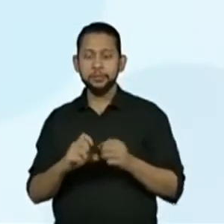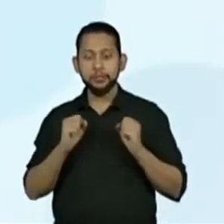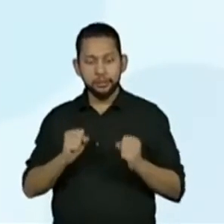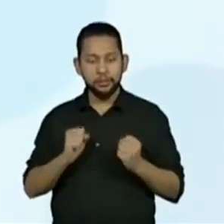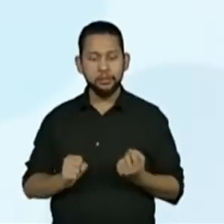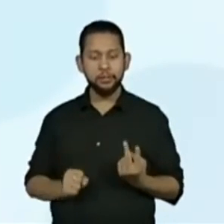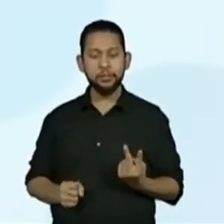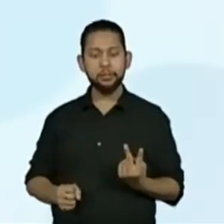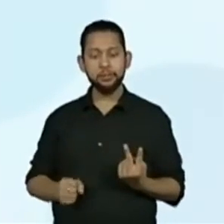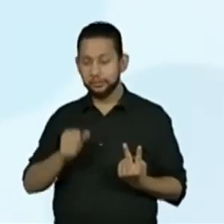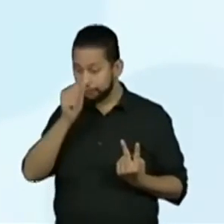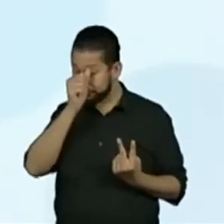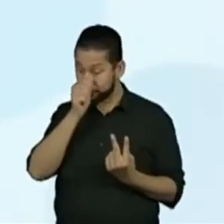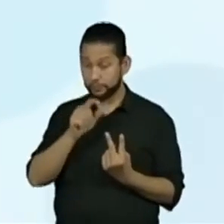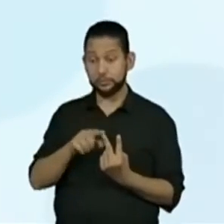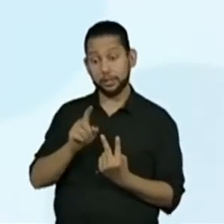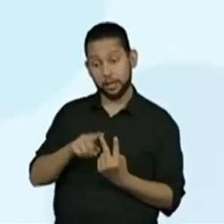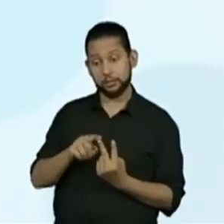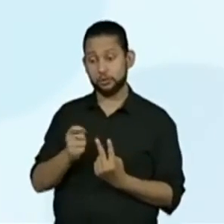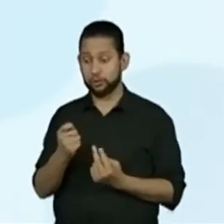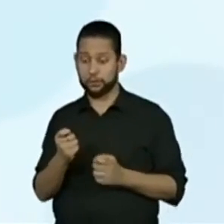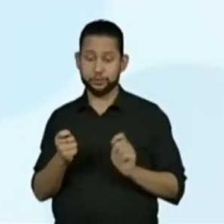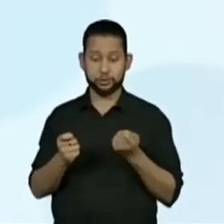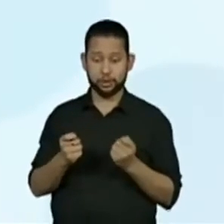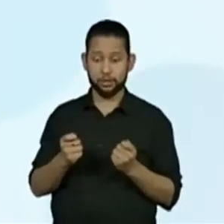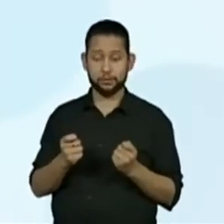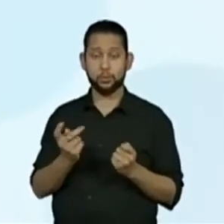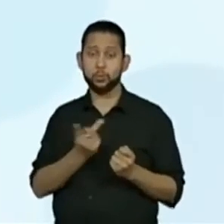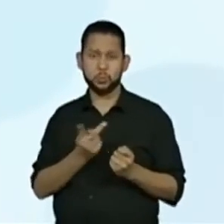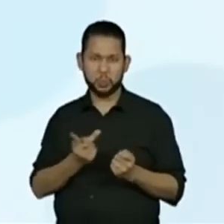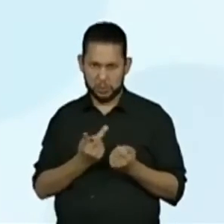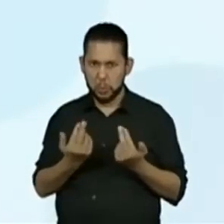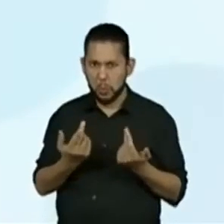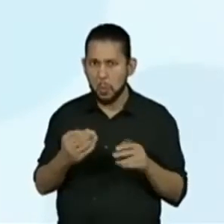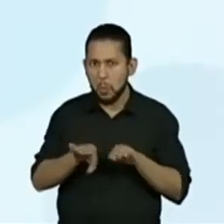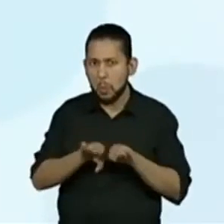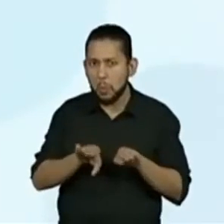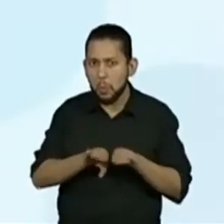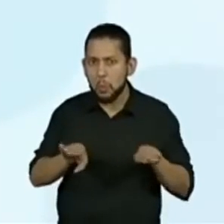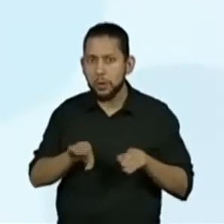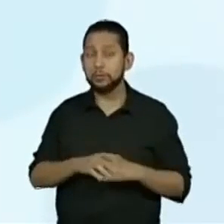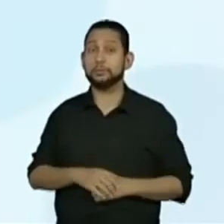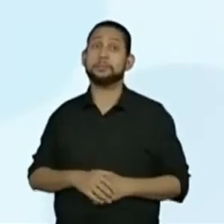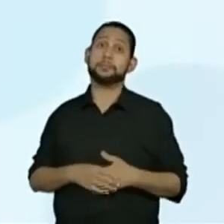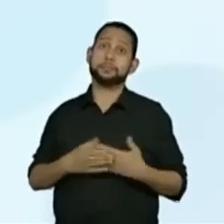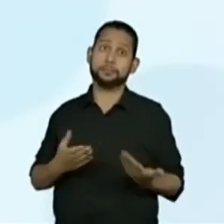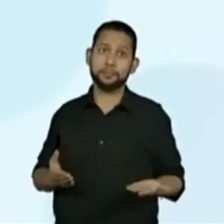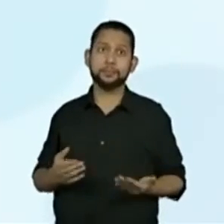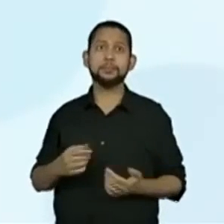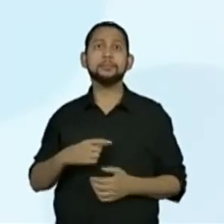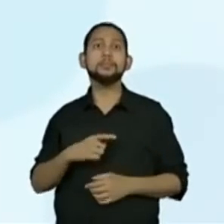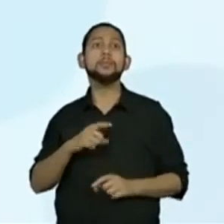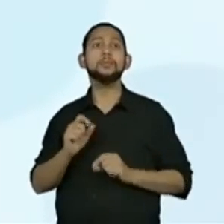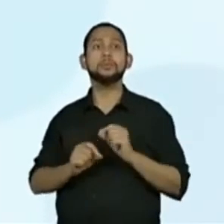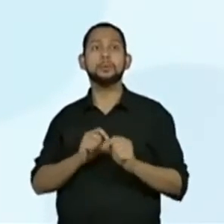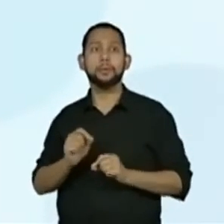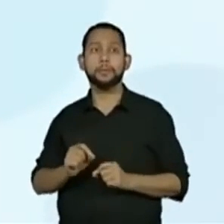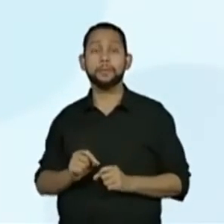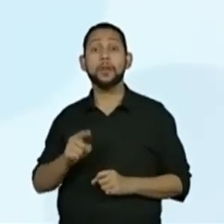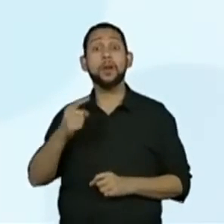Também podemos chamar de possibilidades... Vamos lá, vocês aí, alunos do quarto ano, é que vão